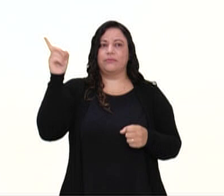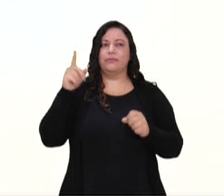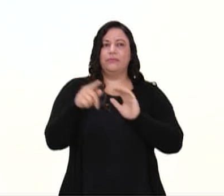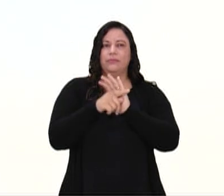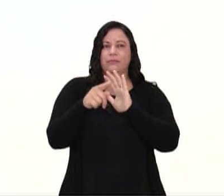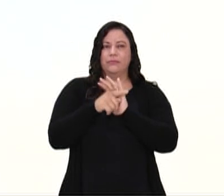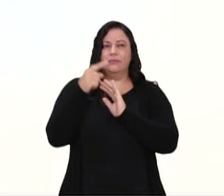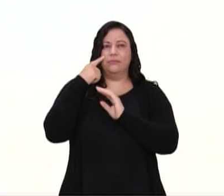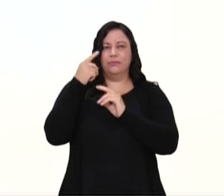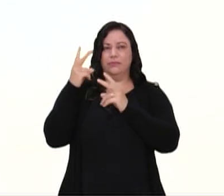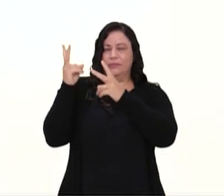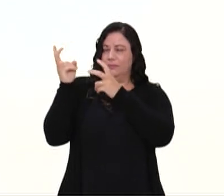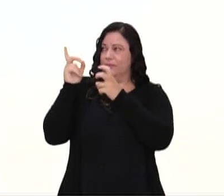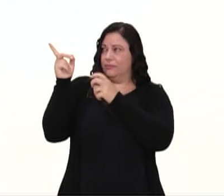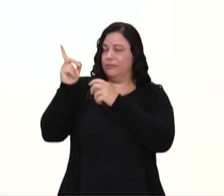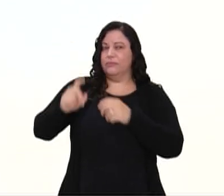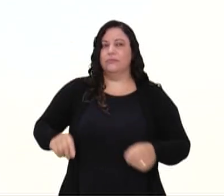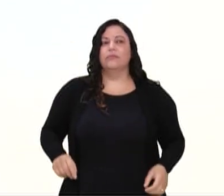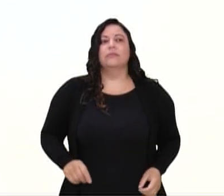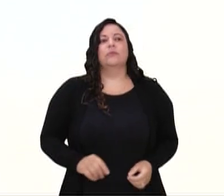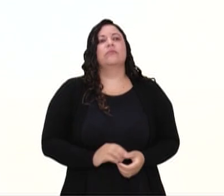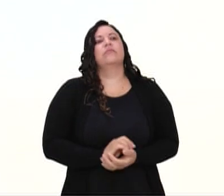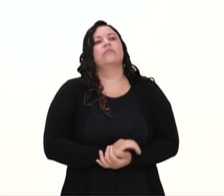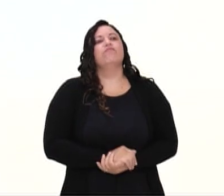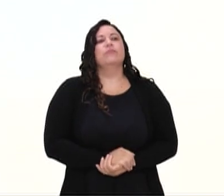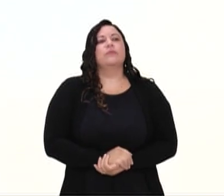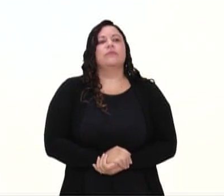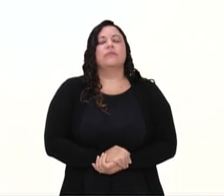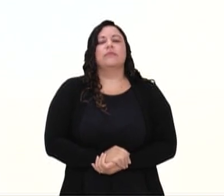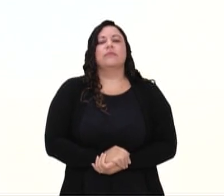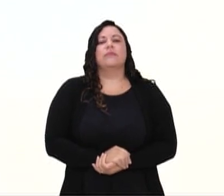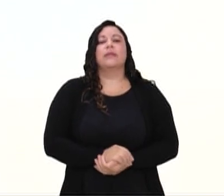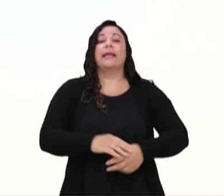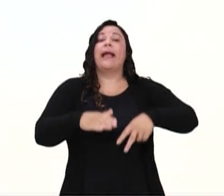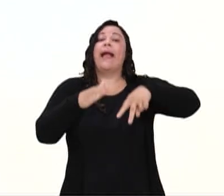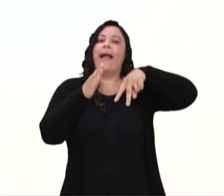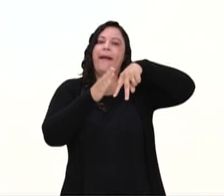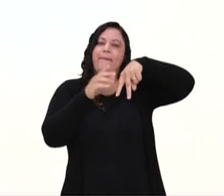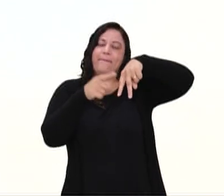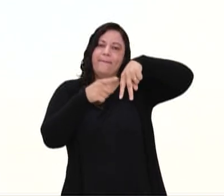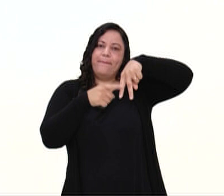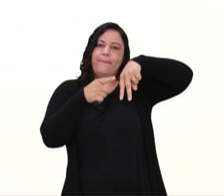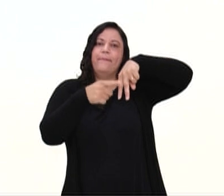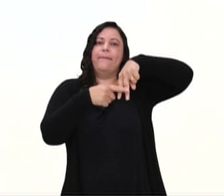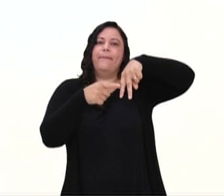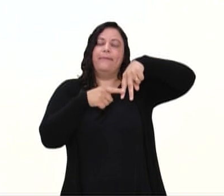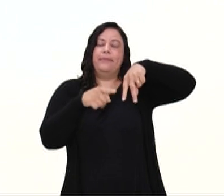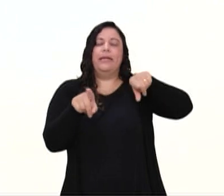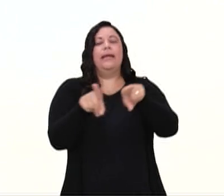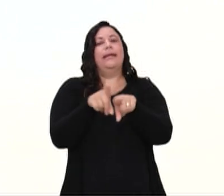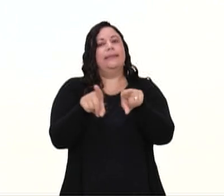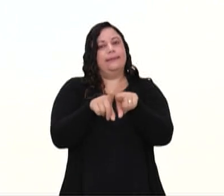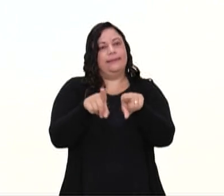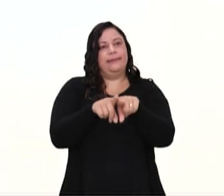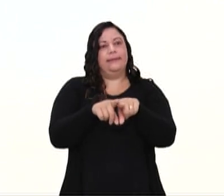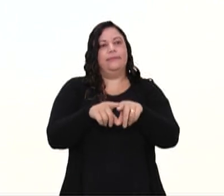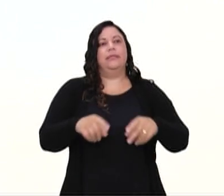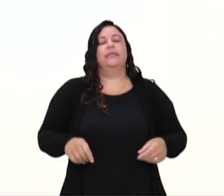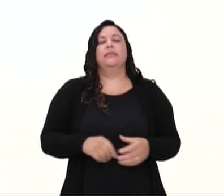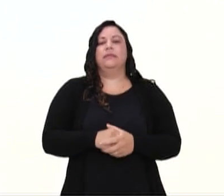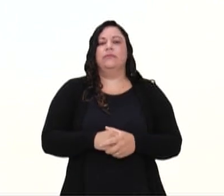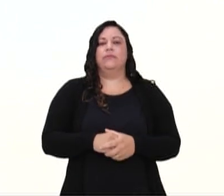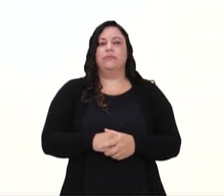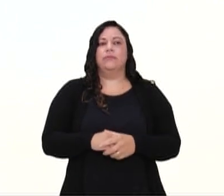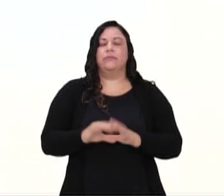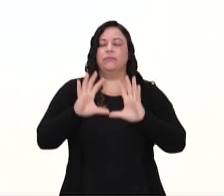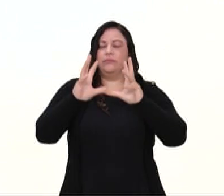Pronada, supinada, tá? Então, aqui nós temos a cadeira extensora. Trabalha quadríceps de coxa, né?